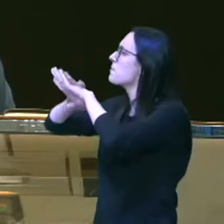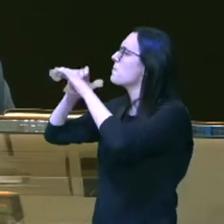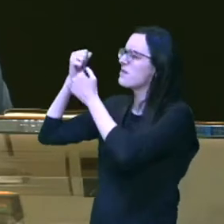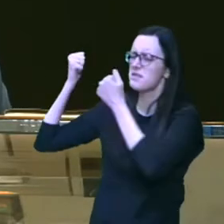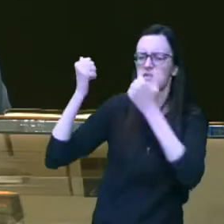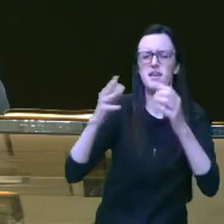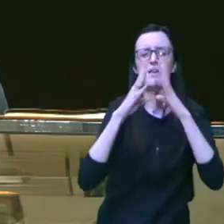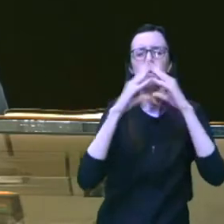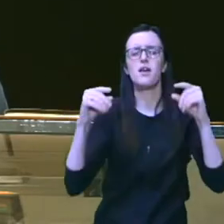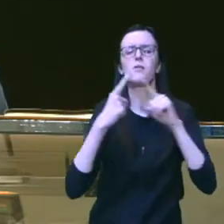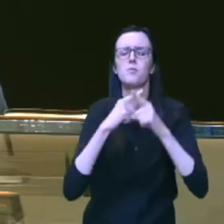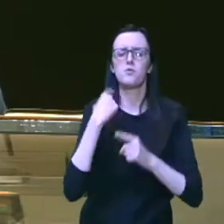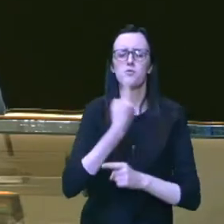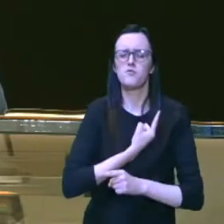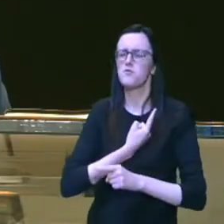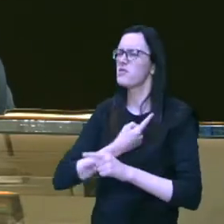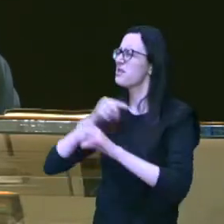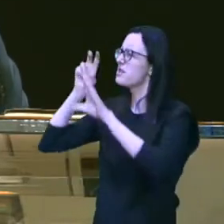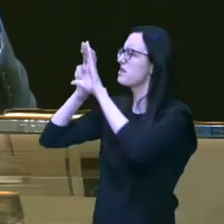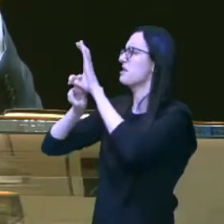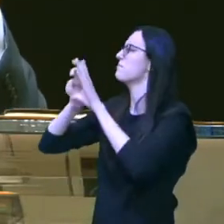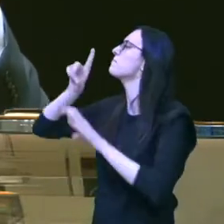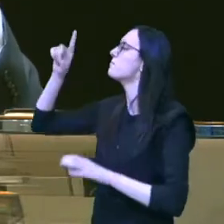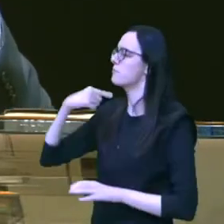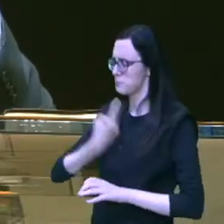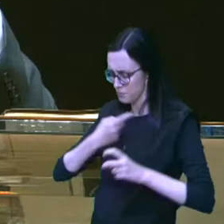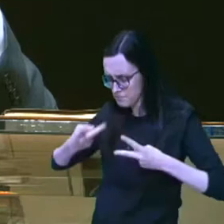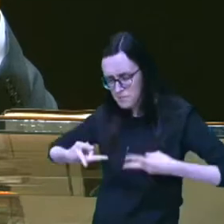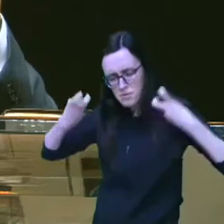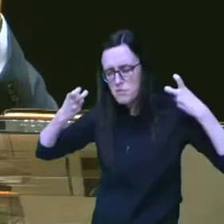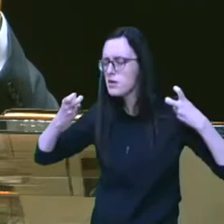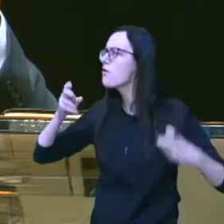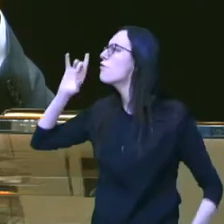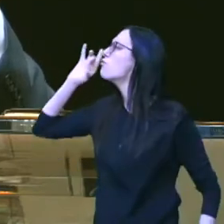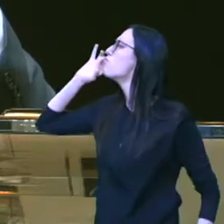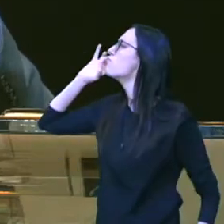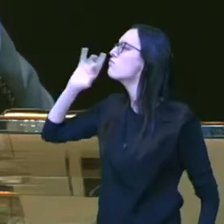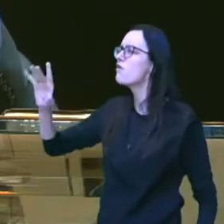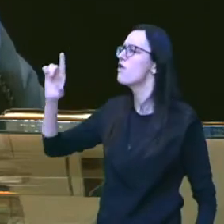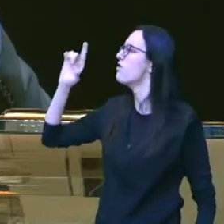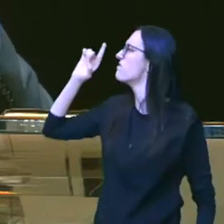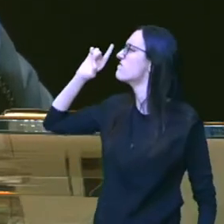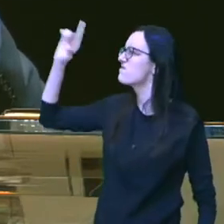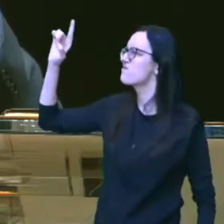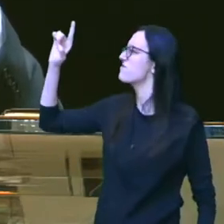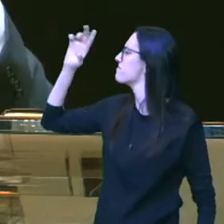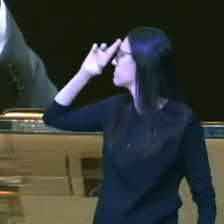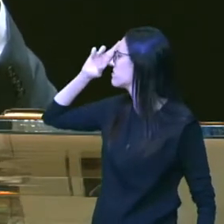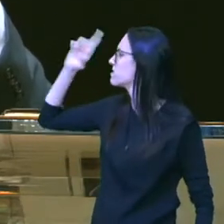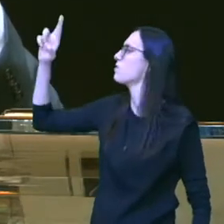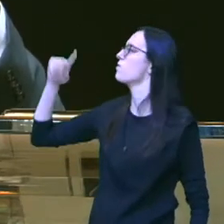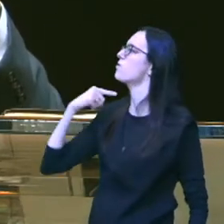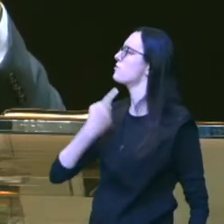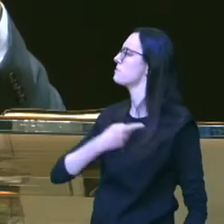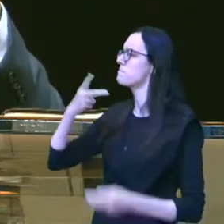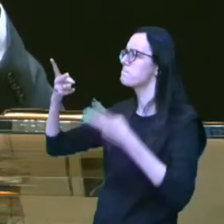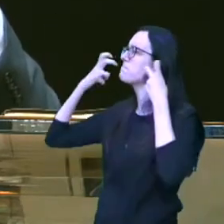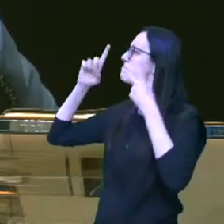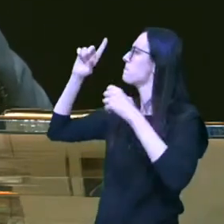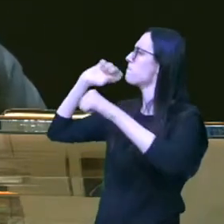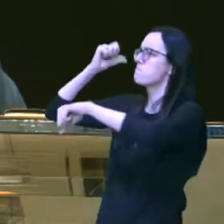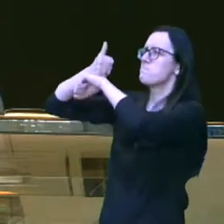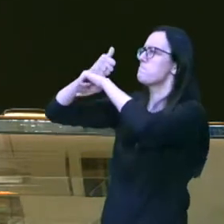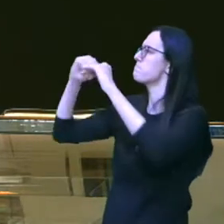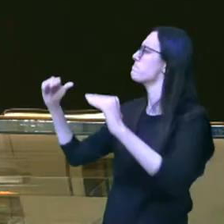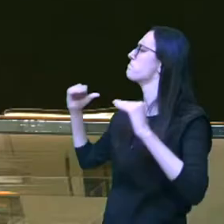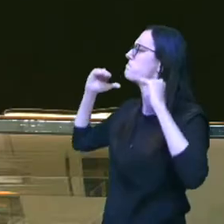a cura, porque nós dependemos do Senhor e reconhecemos que só o Senhor é Deus reconhecemos a tua soberania,